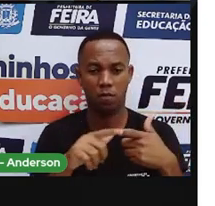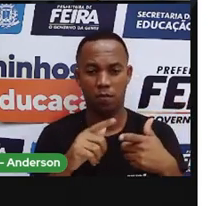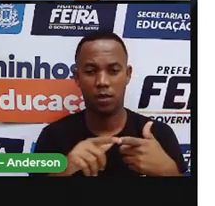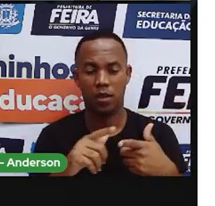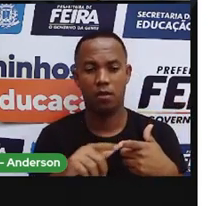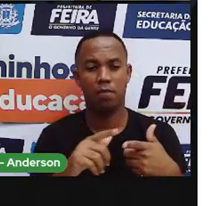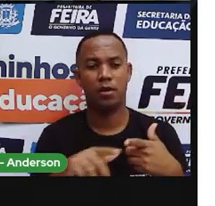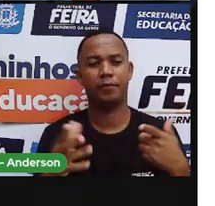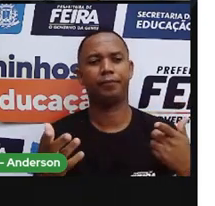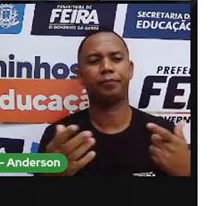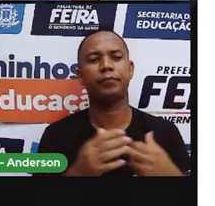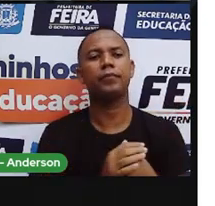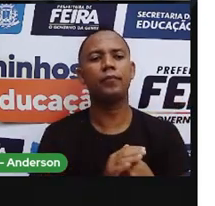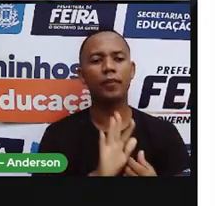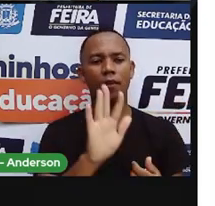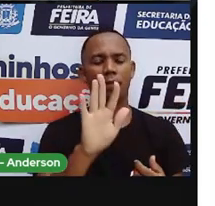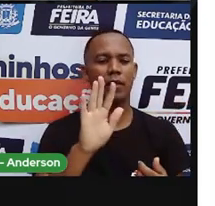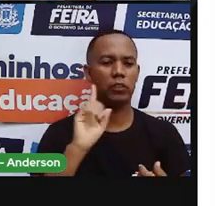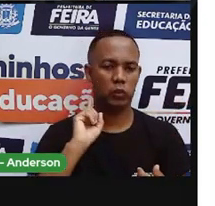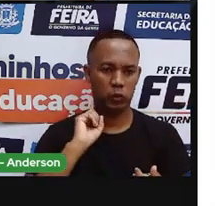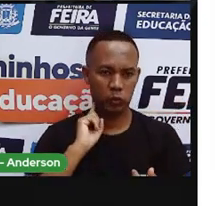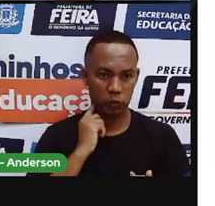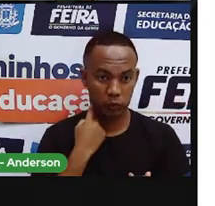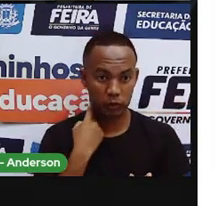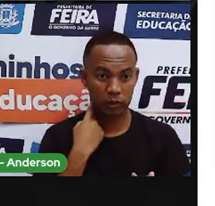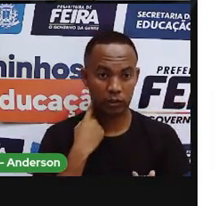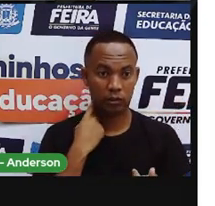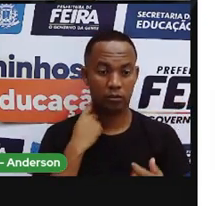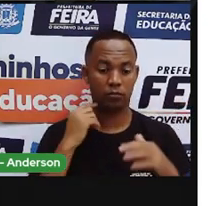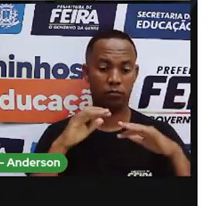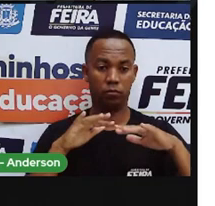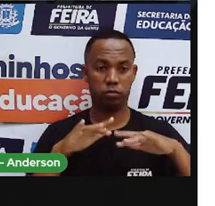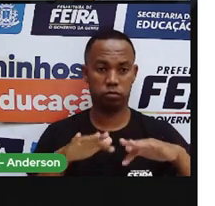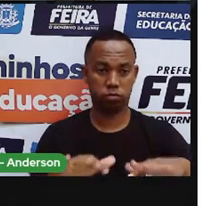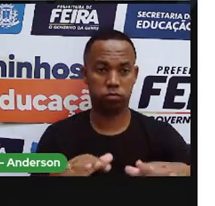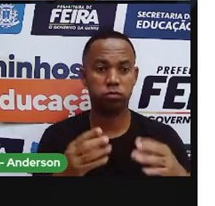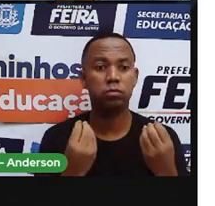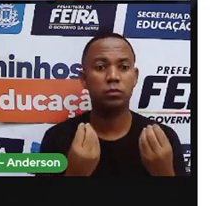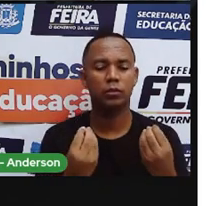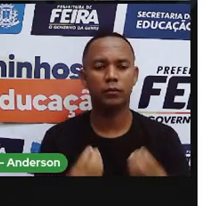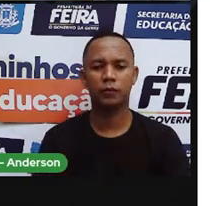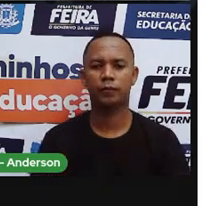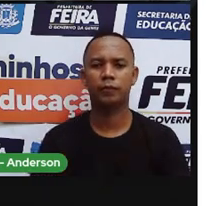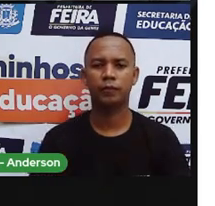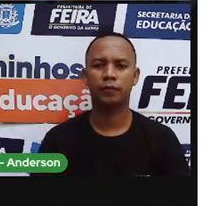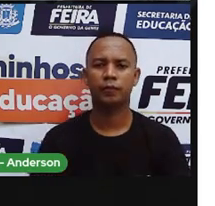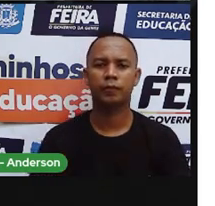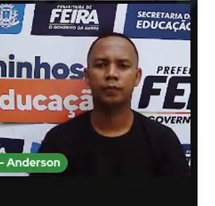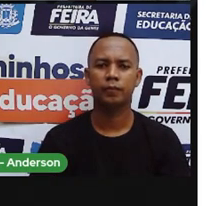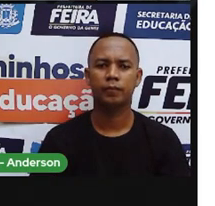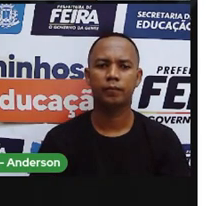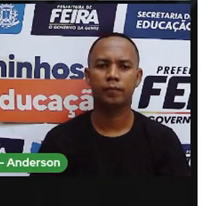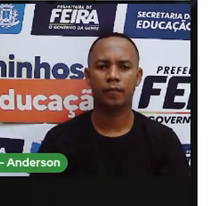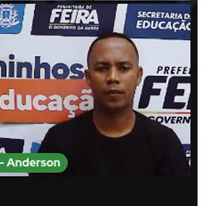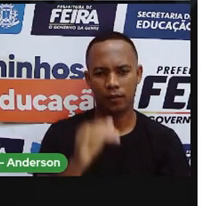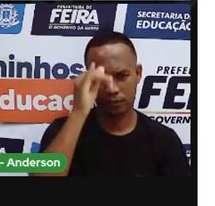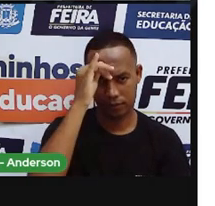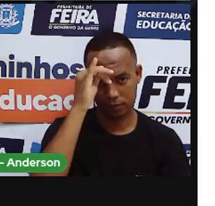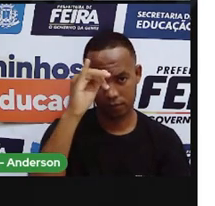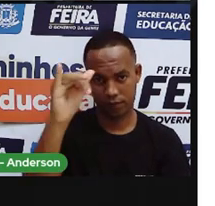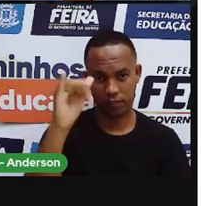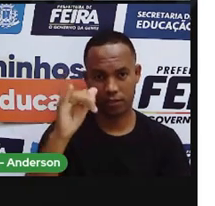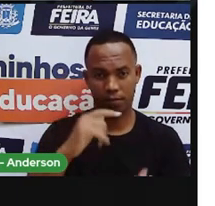E quando a polui o meio ambiente, a acaba contaminando esse lençóis preáticos, tá? Bom, para evitar esse